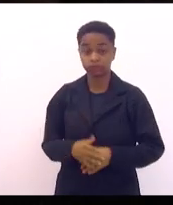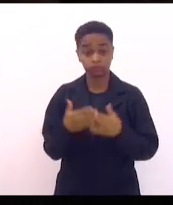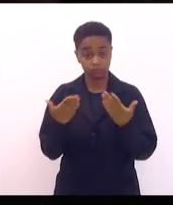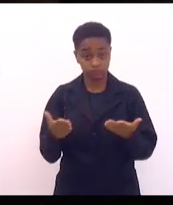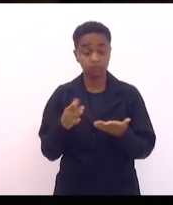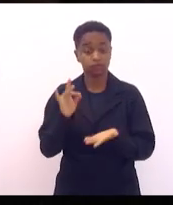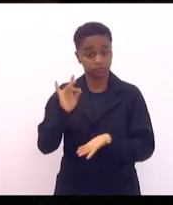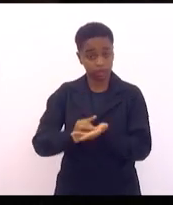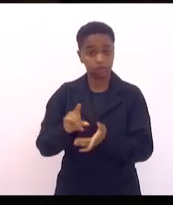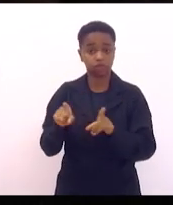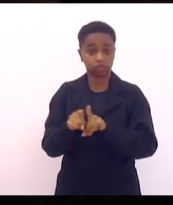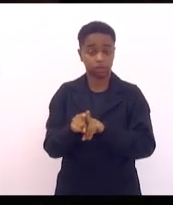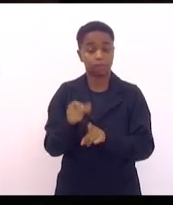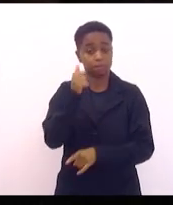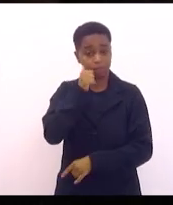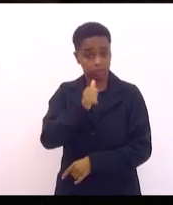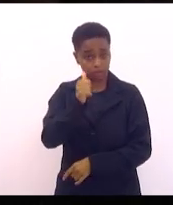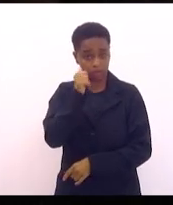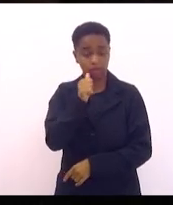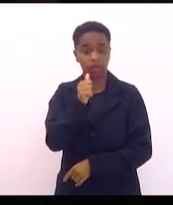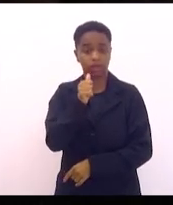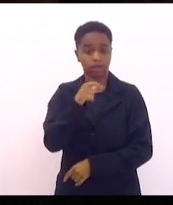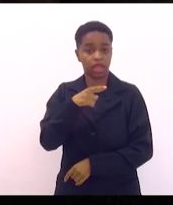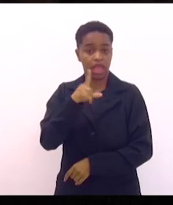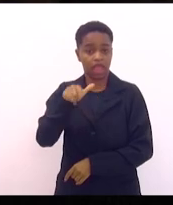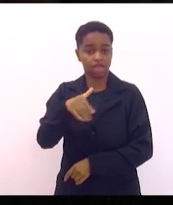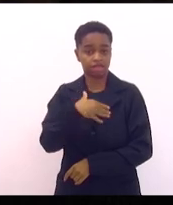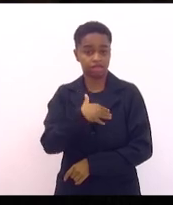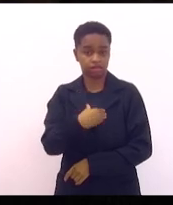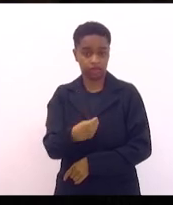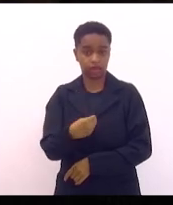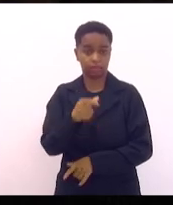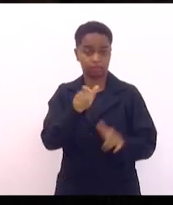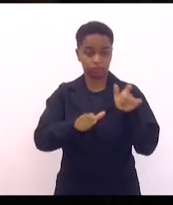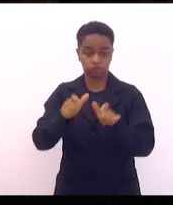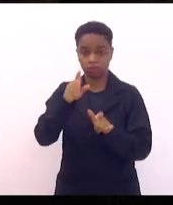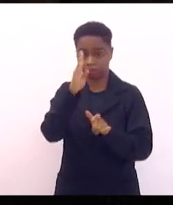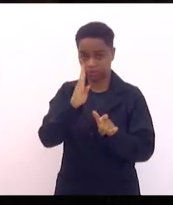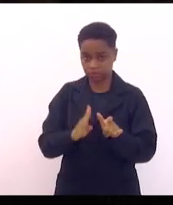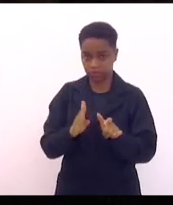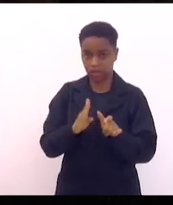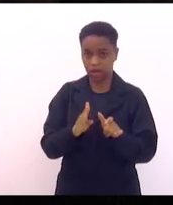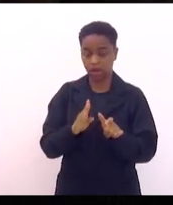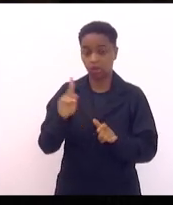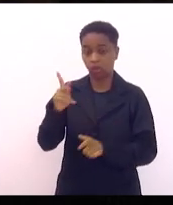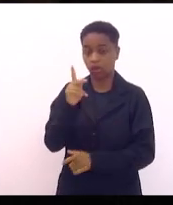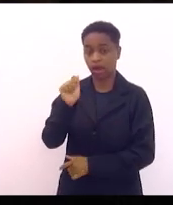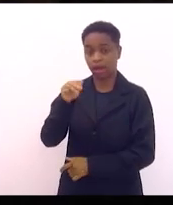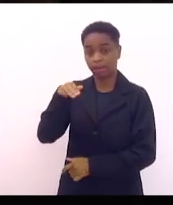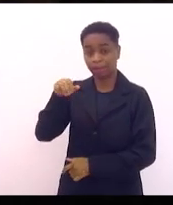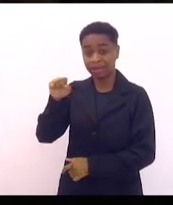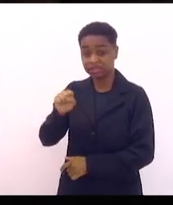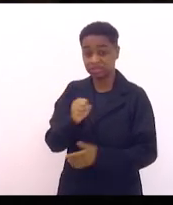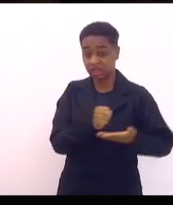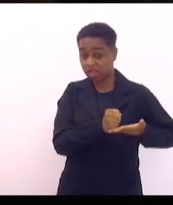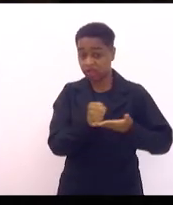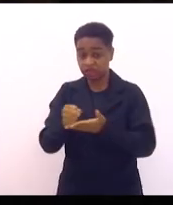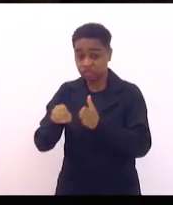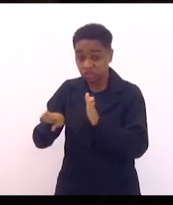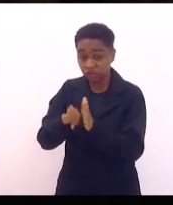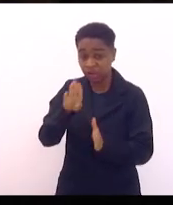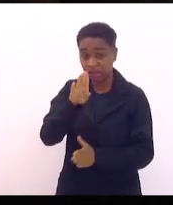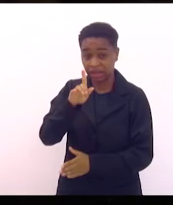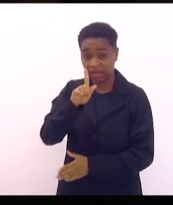confirmada uma menina, também filha de brasileiros, que estava lá na festa, foi levada pelo Hamas, não chegou nem a Gaza, foi